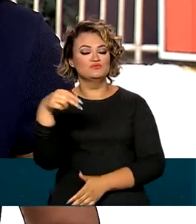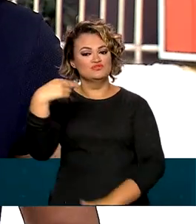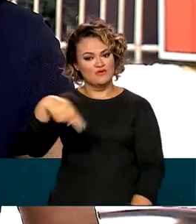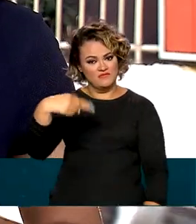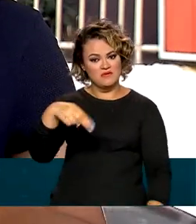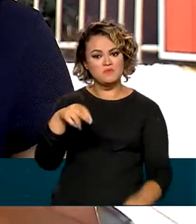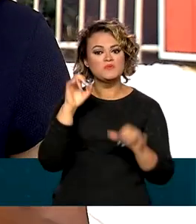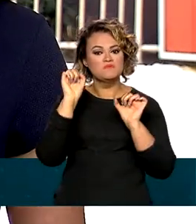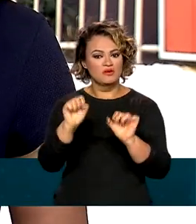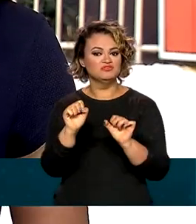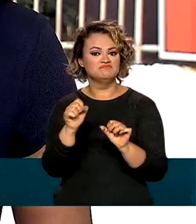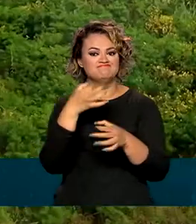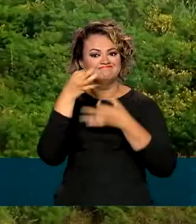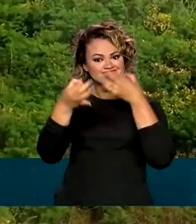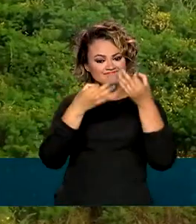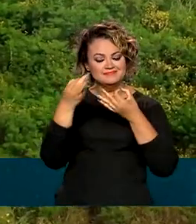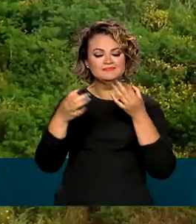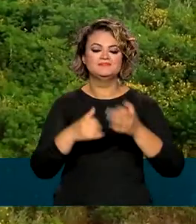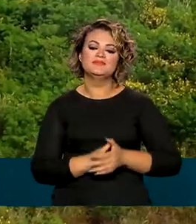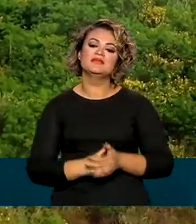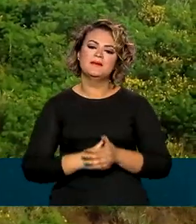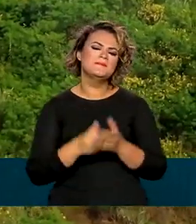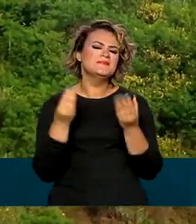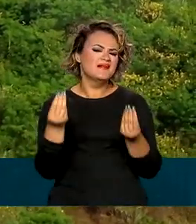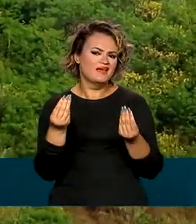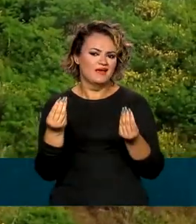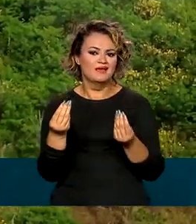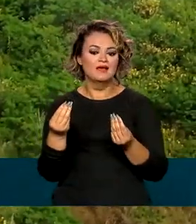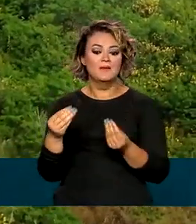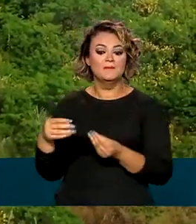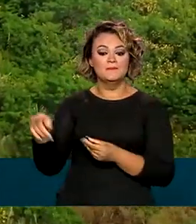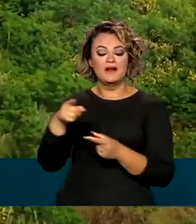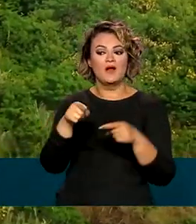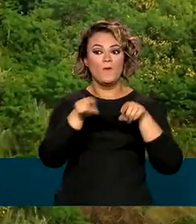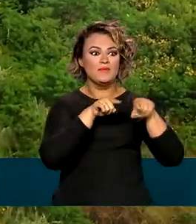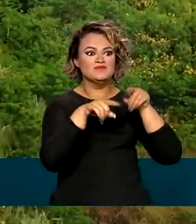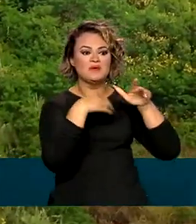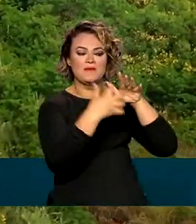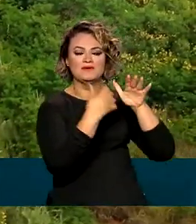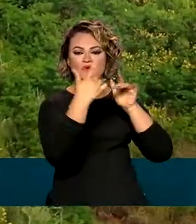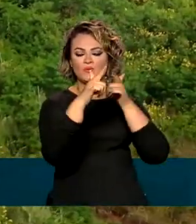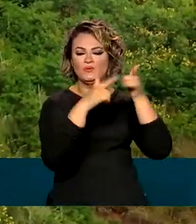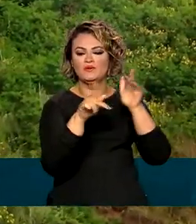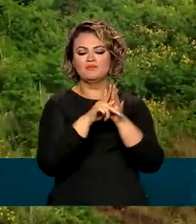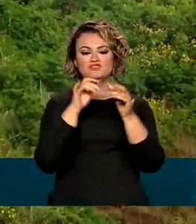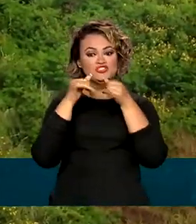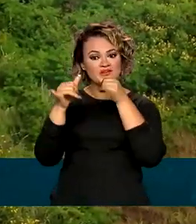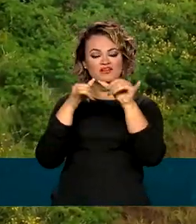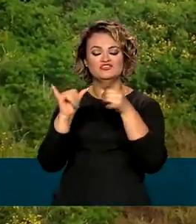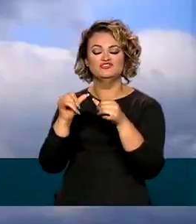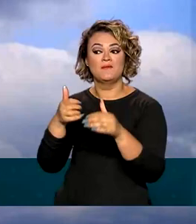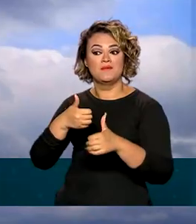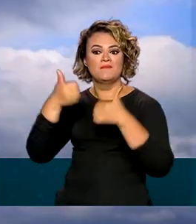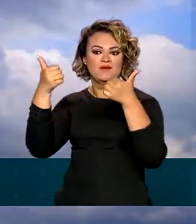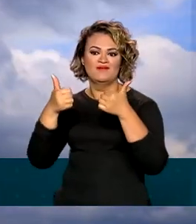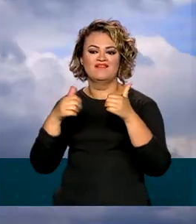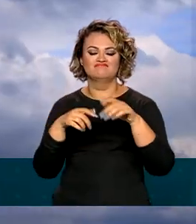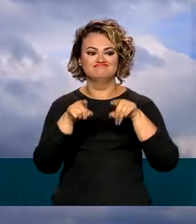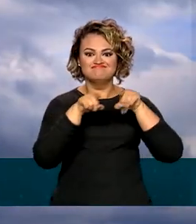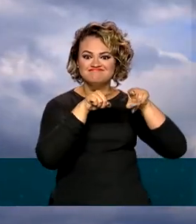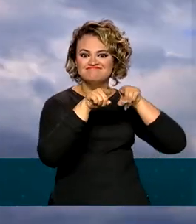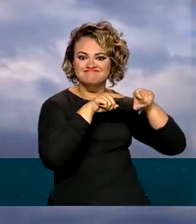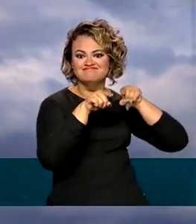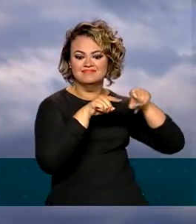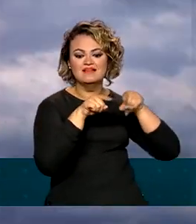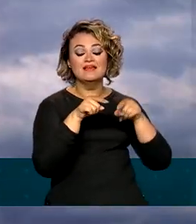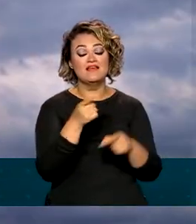novembro para contribuir. A ideia é ampliar a competição e a eficiência do setor elétrico e assim